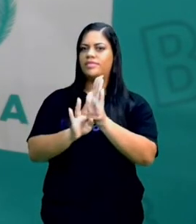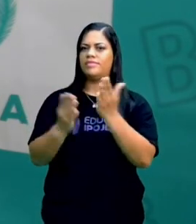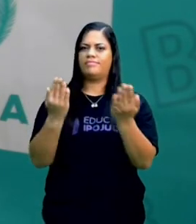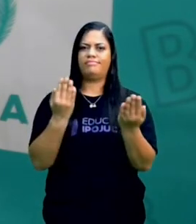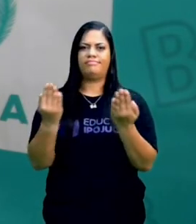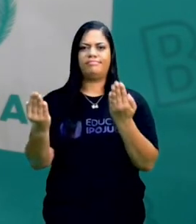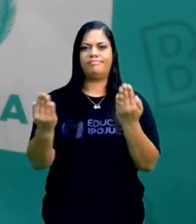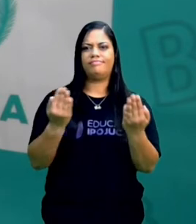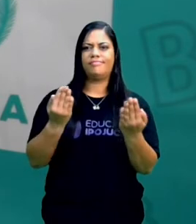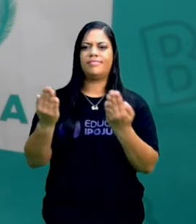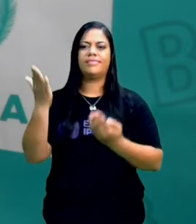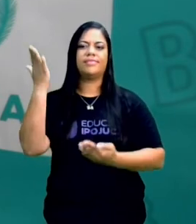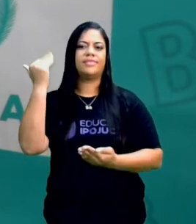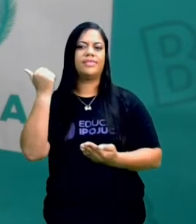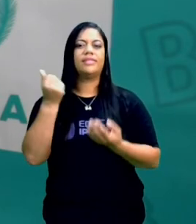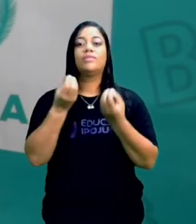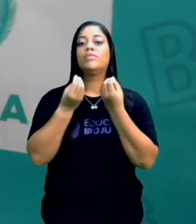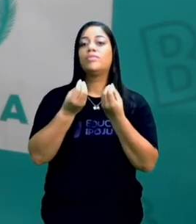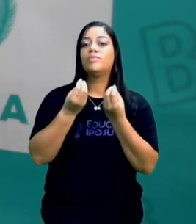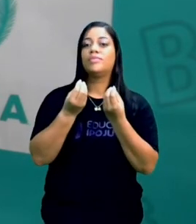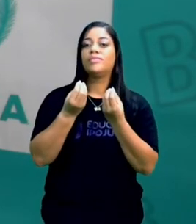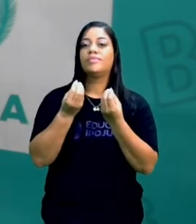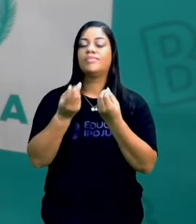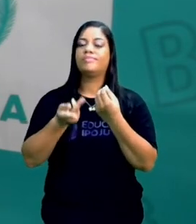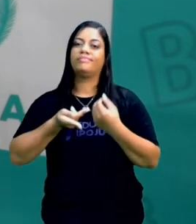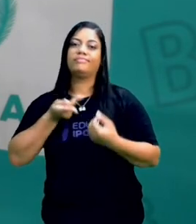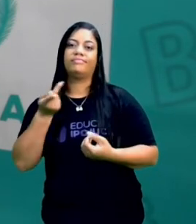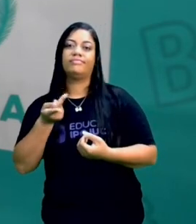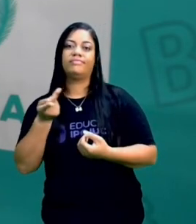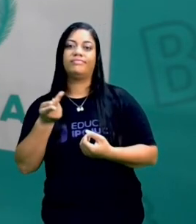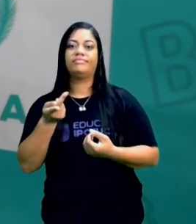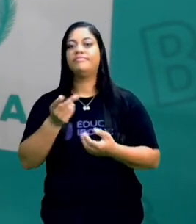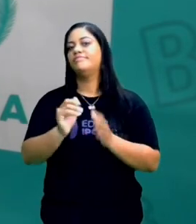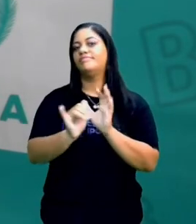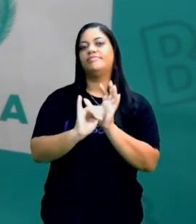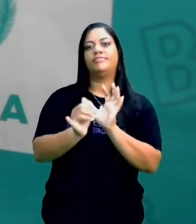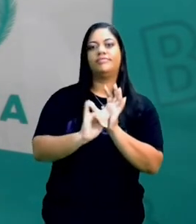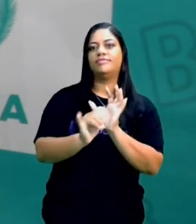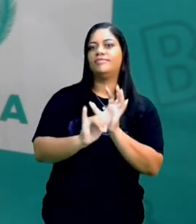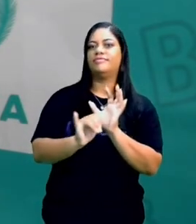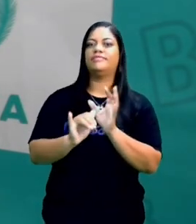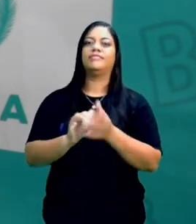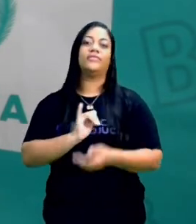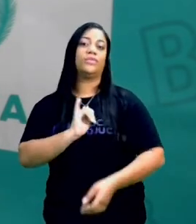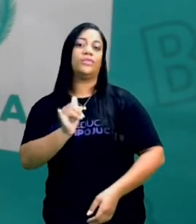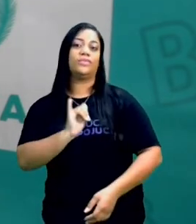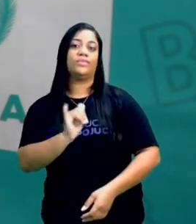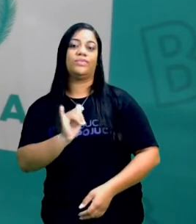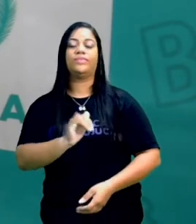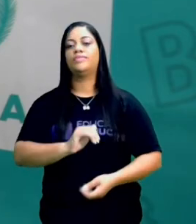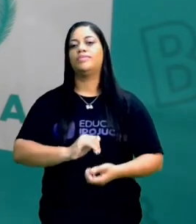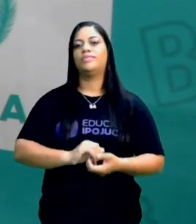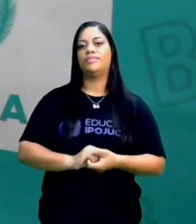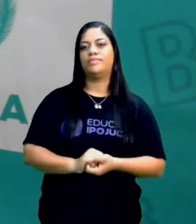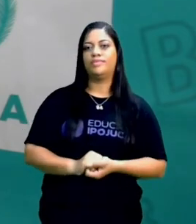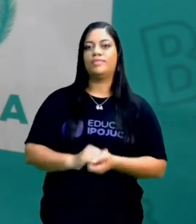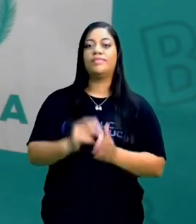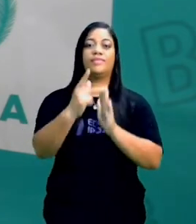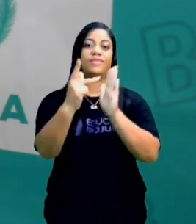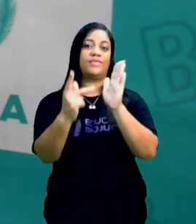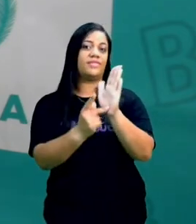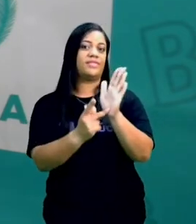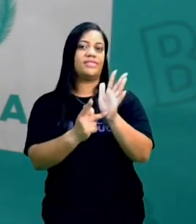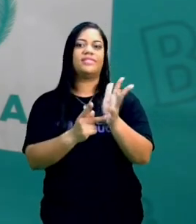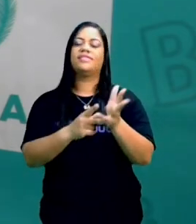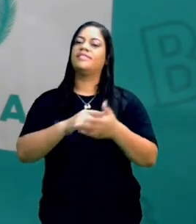comparar e saber como é que eu conto uma fábula, como é que eu conto um conto, uma poesia.